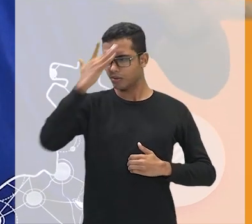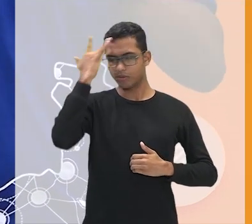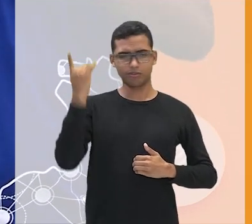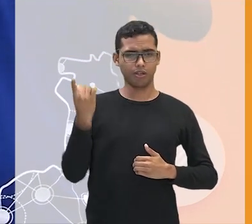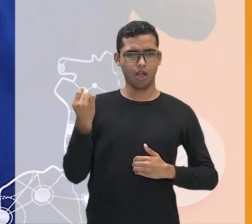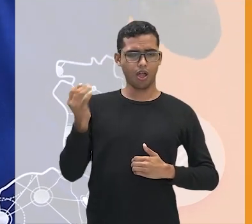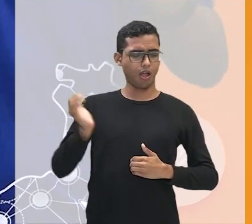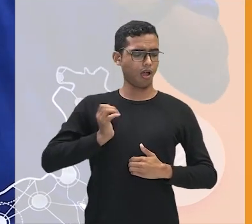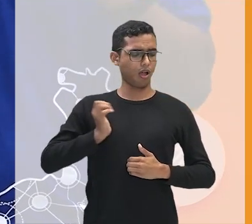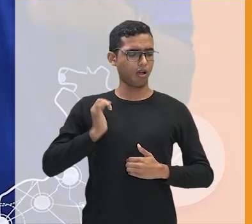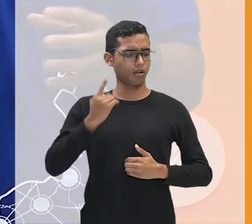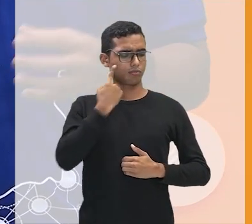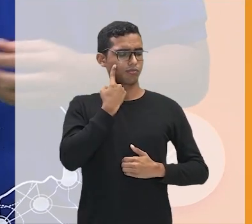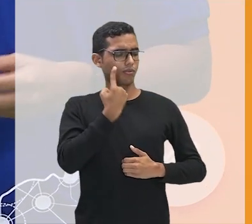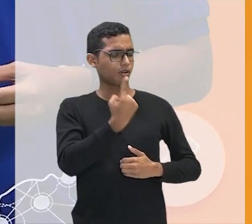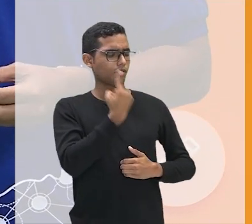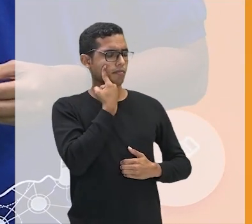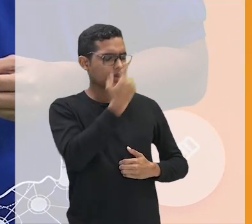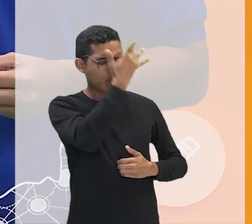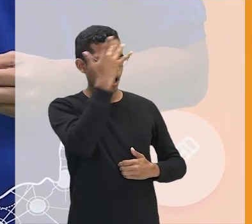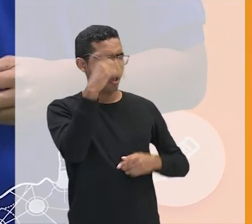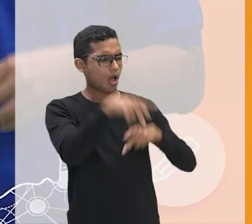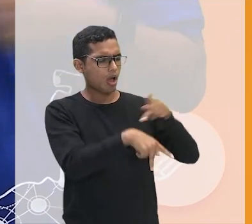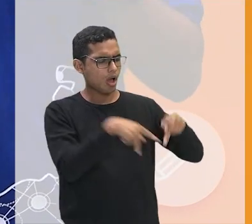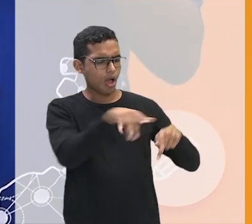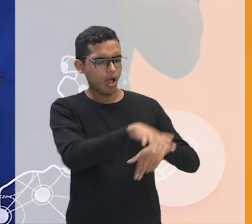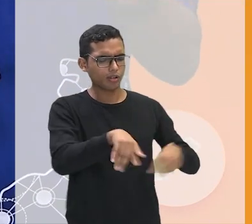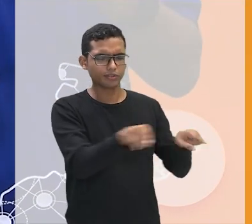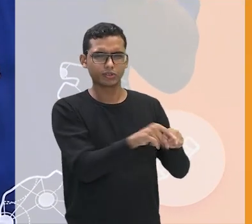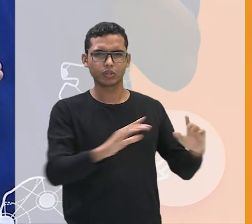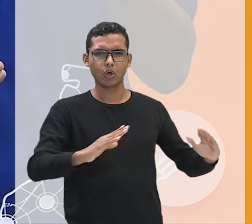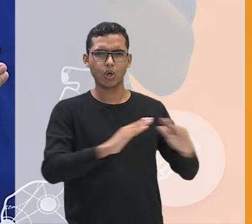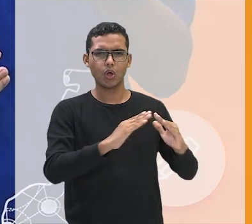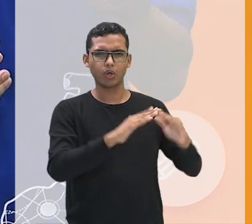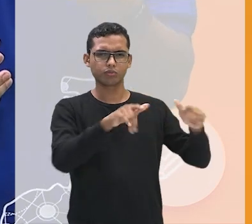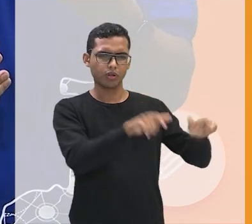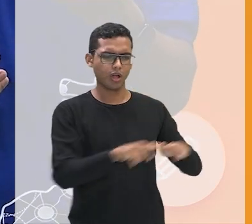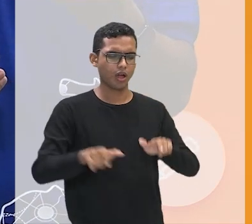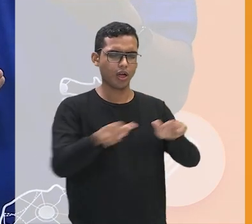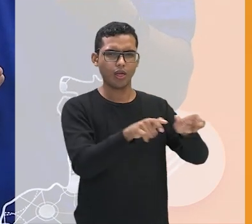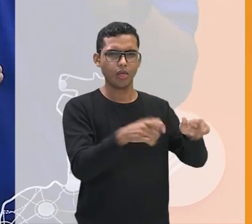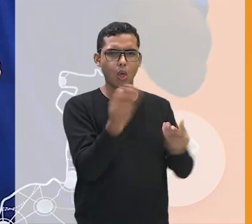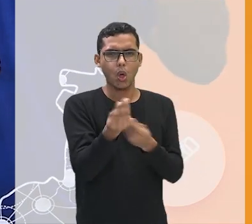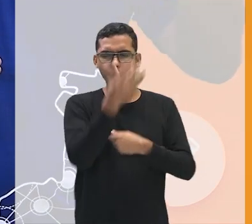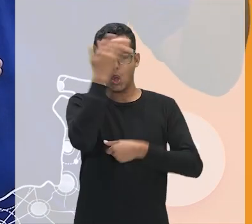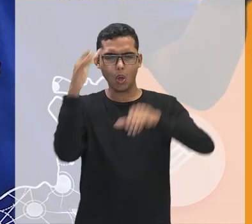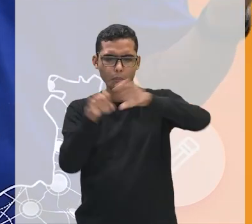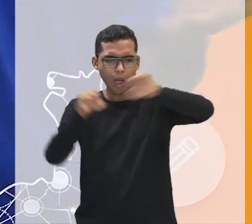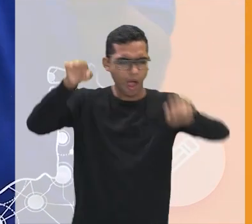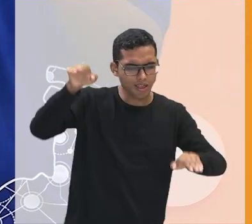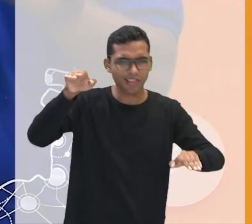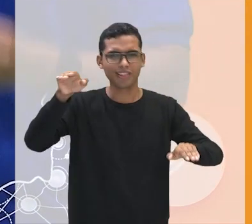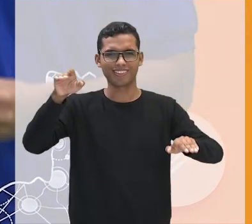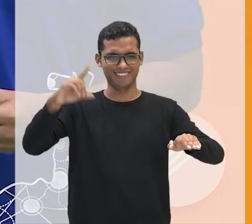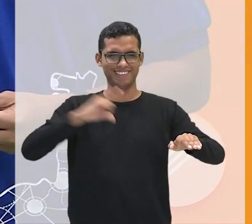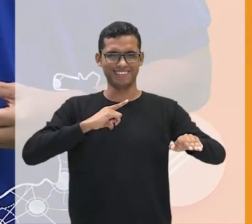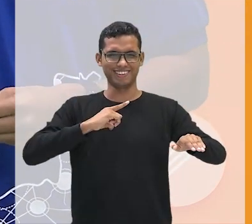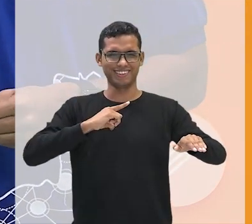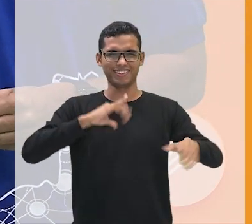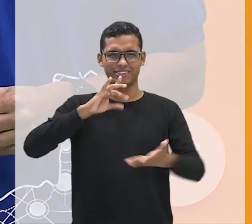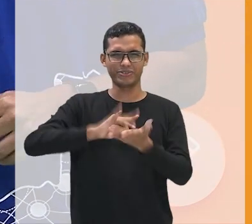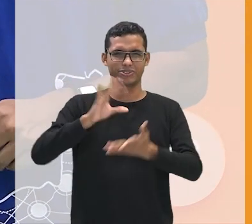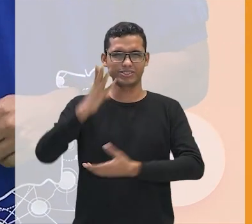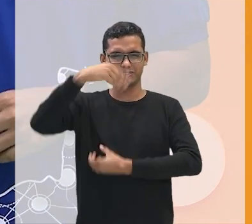ver essa vizinhança aí no bairro do Recife como é que essa questão da desigualdade ela tem um componente